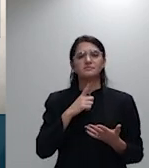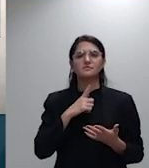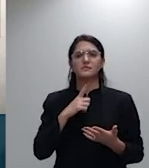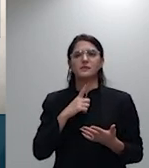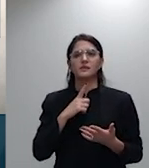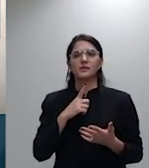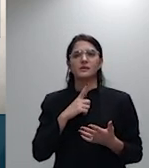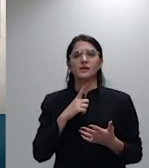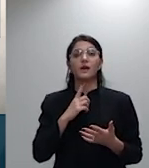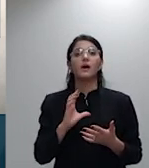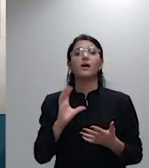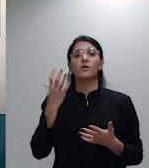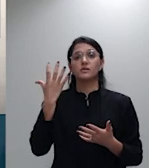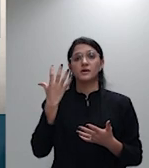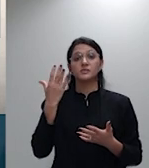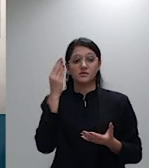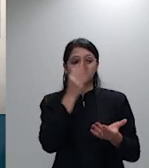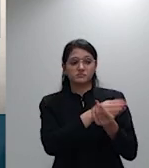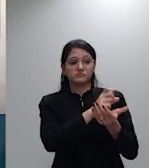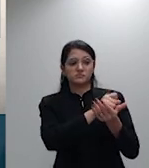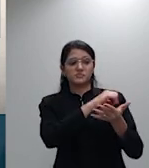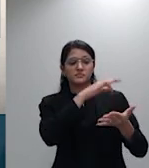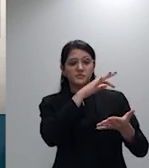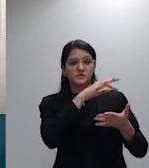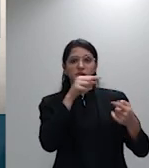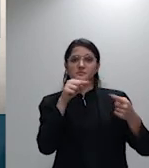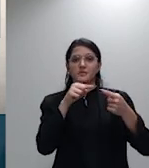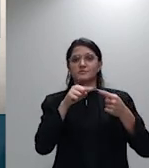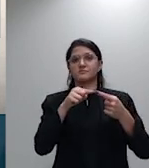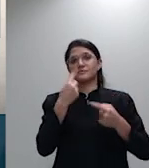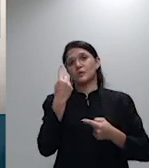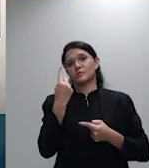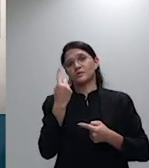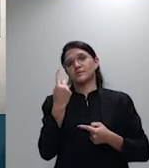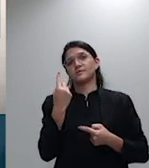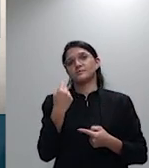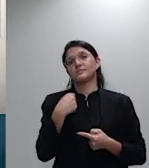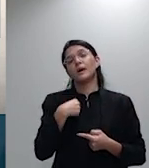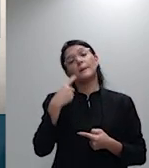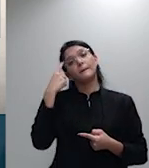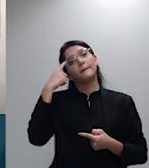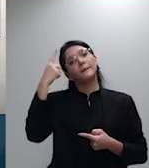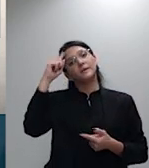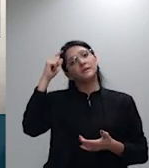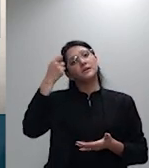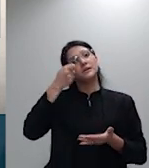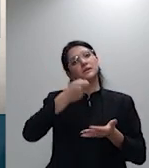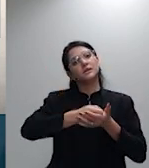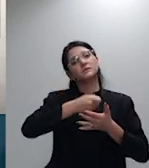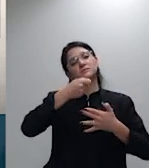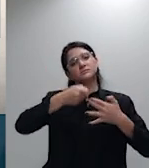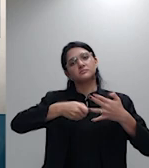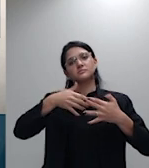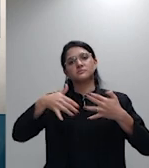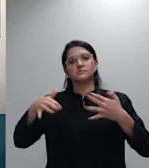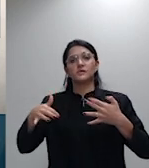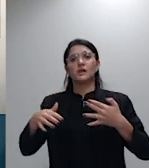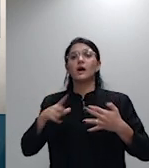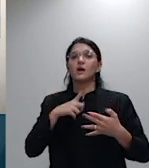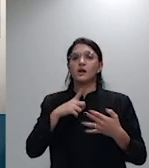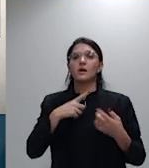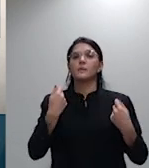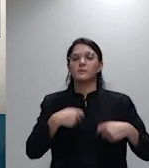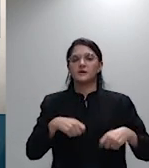o acordo recindendo não extinguiu o processo com fundamento na ocorrência da lito-dependência ao revés afastou-a